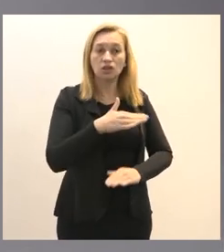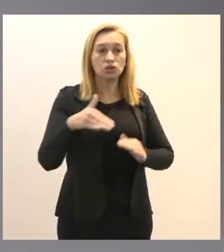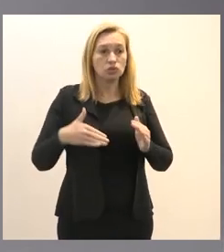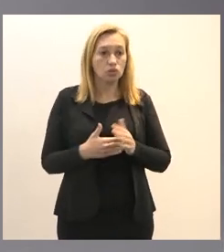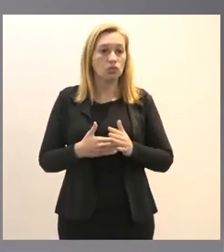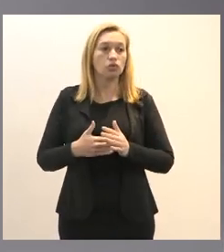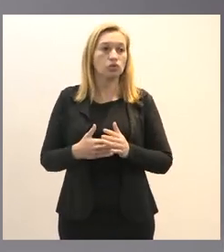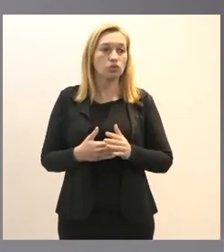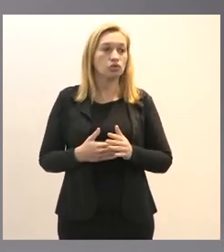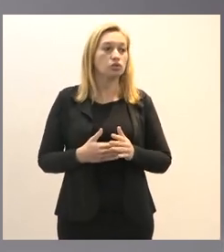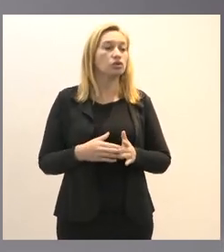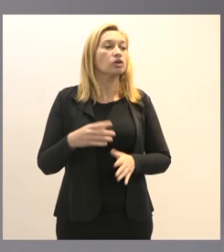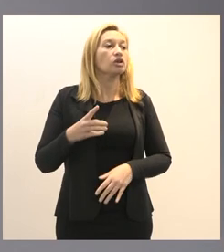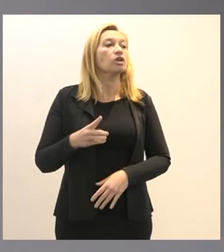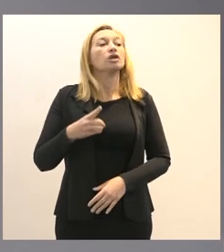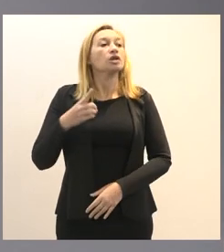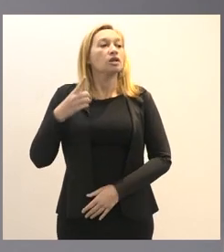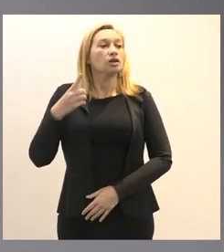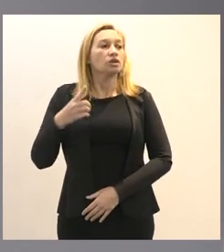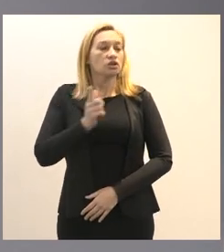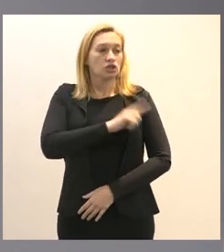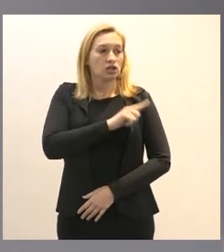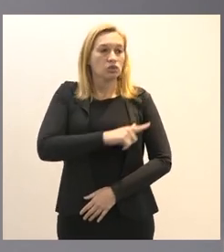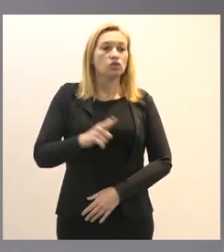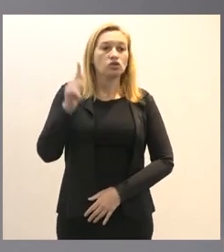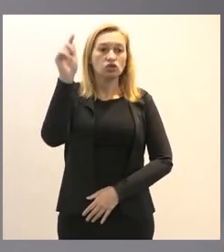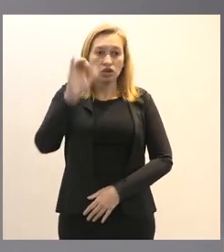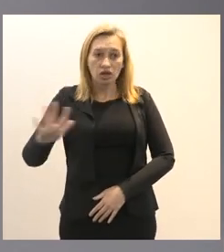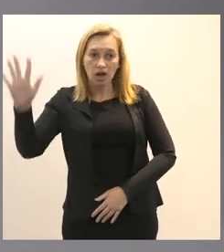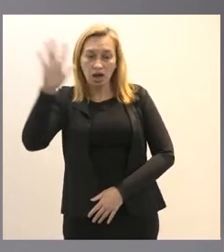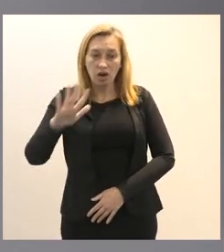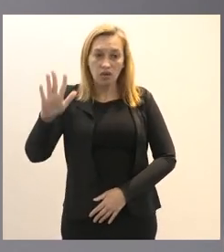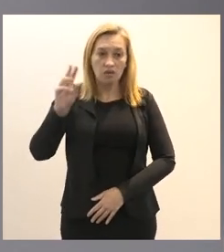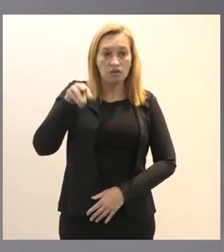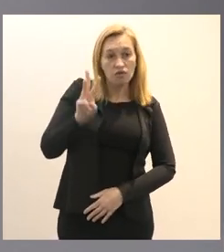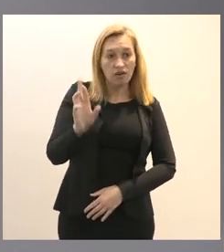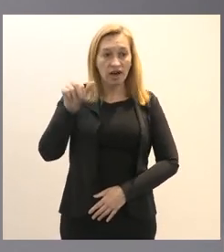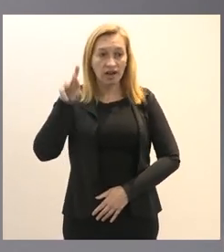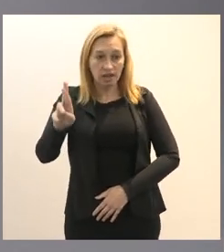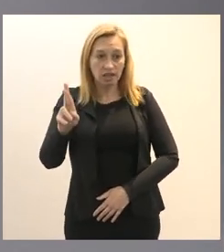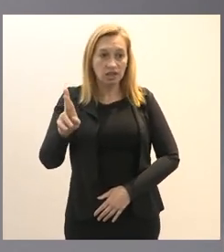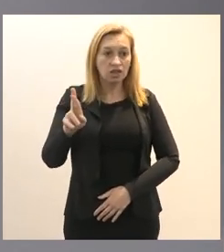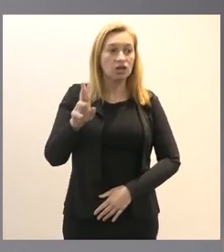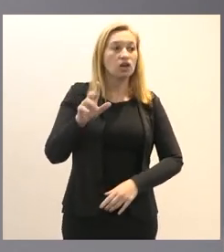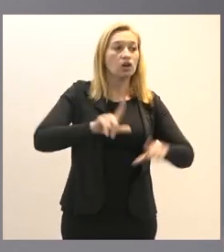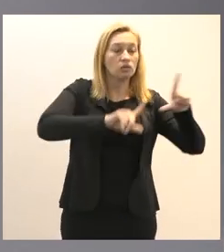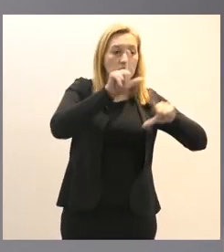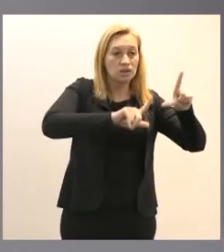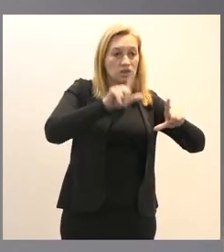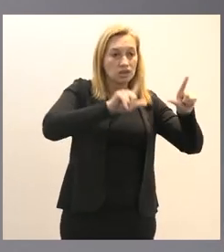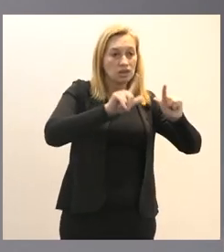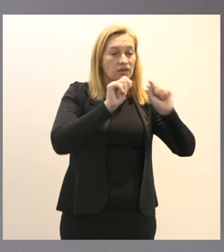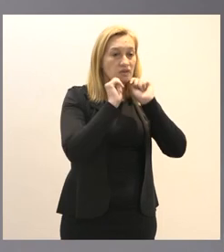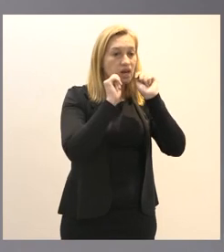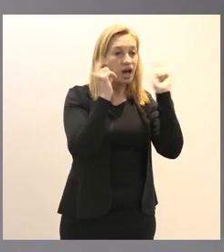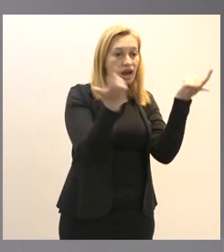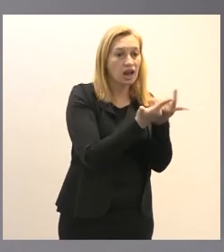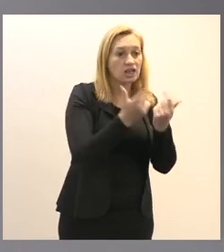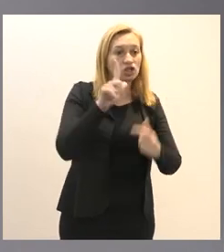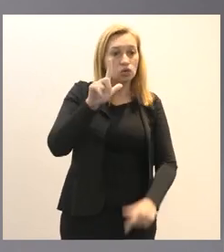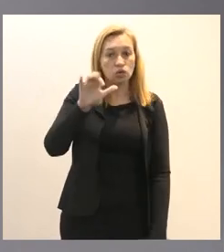diretor geral Wagner Vítera ao Renan Laferda do Patrimônio Luciano TV Alerje Priscila do